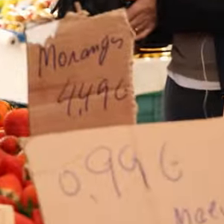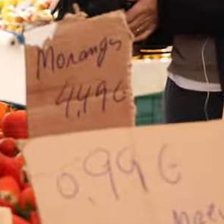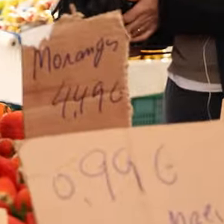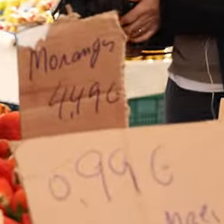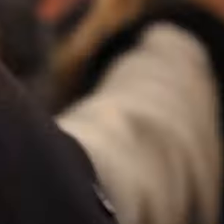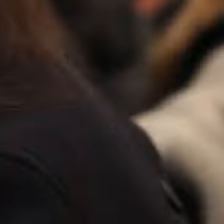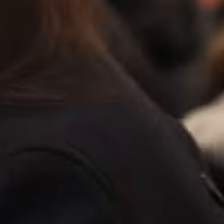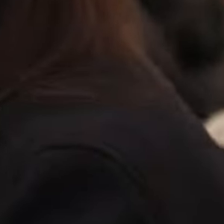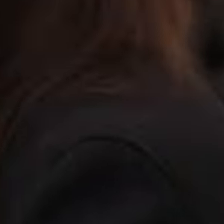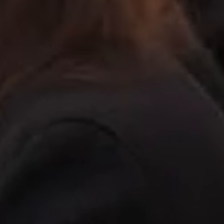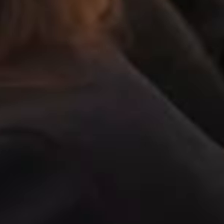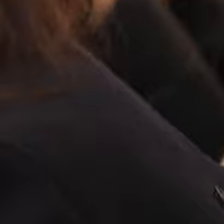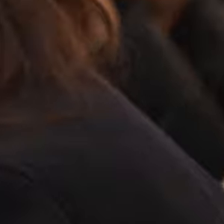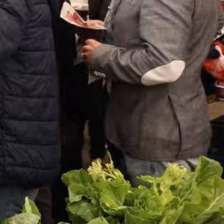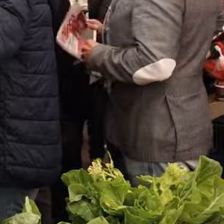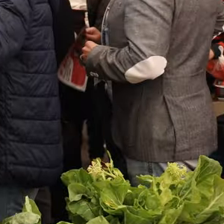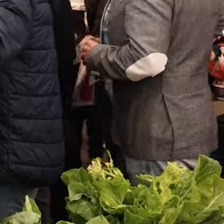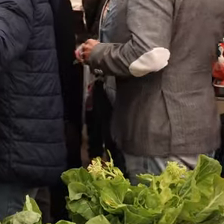Obrigada, Vamos lá.